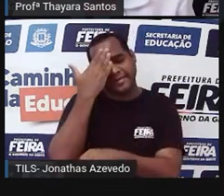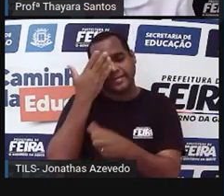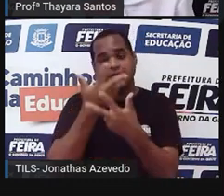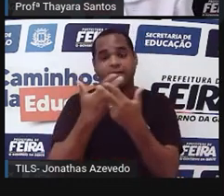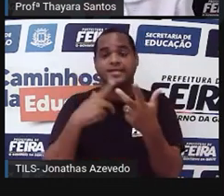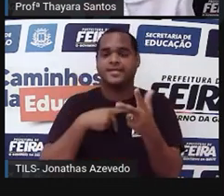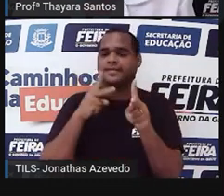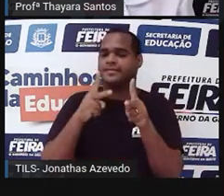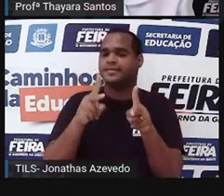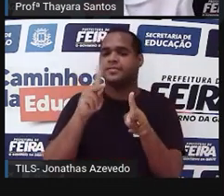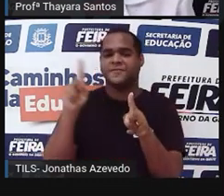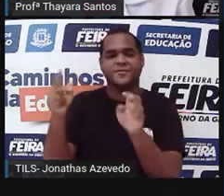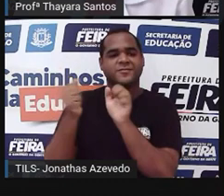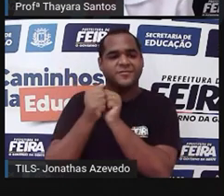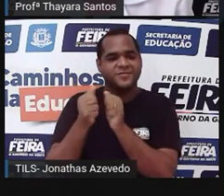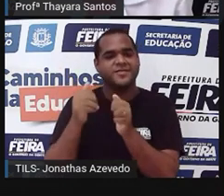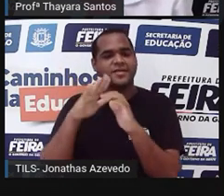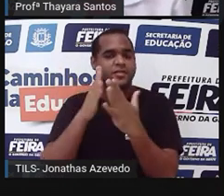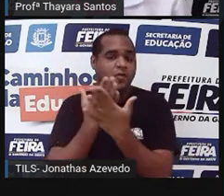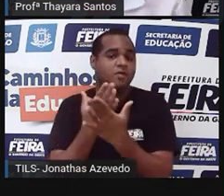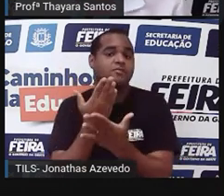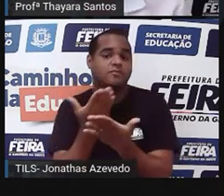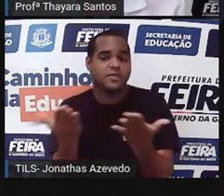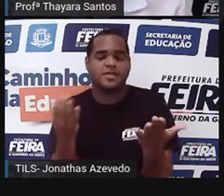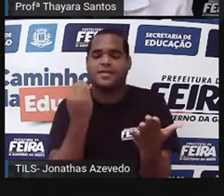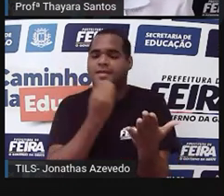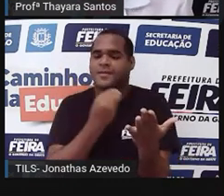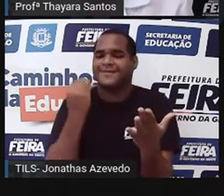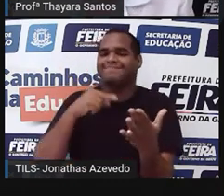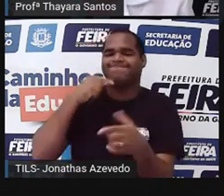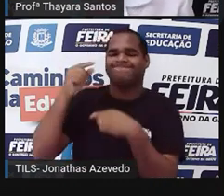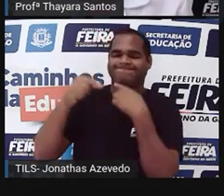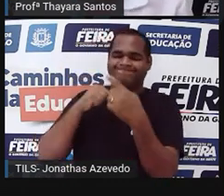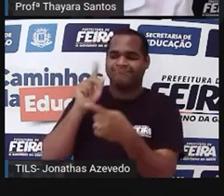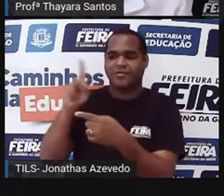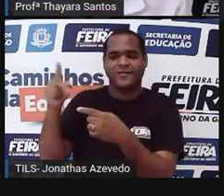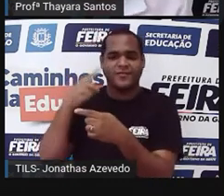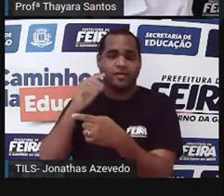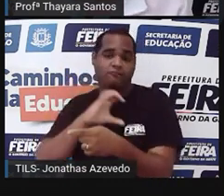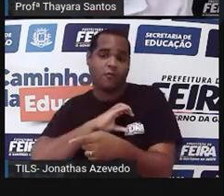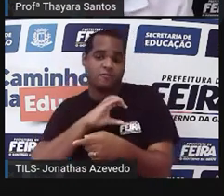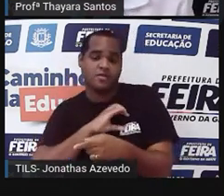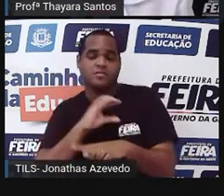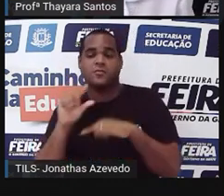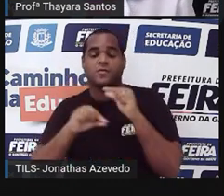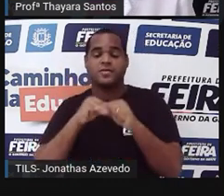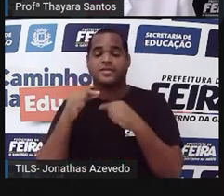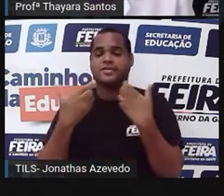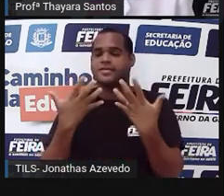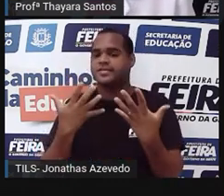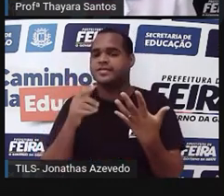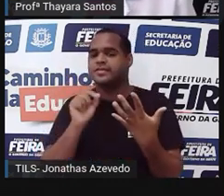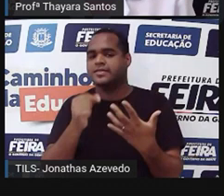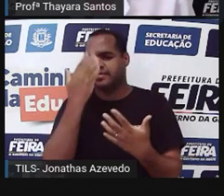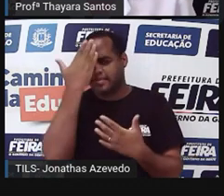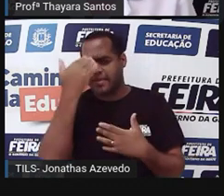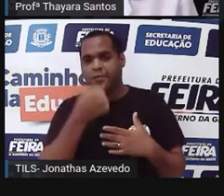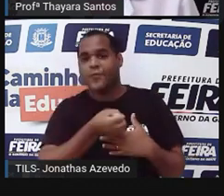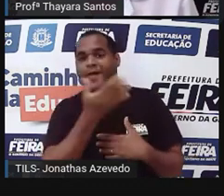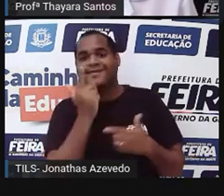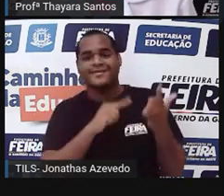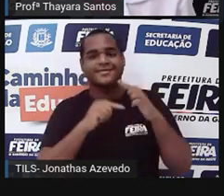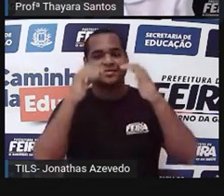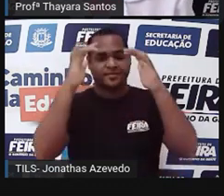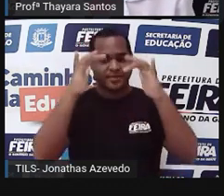continuar com os professores de vocês na escola de vocês. Aproveitem pra tirar dúvidas. Saber dos colegas quanto que eles acertaram. Qual é a